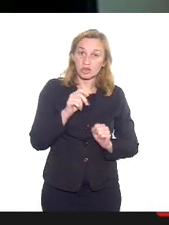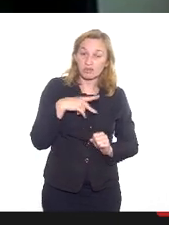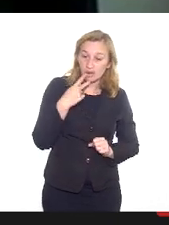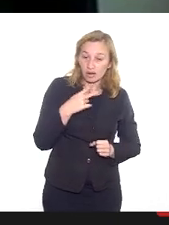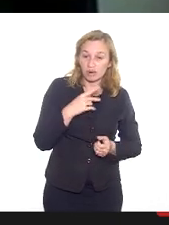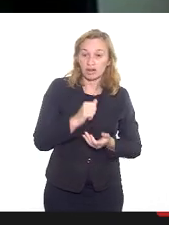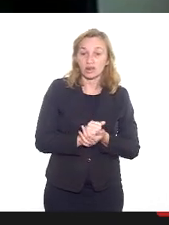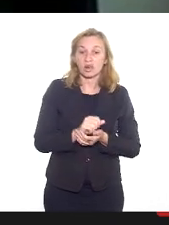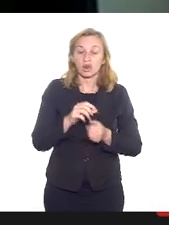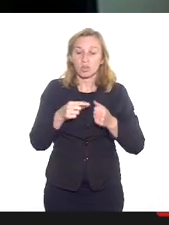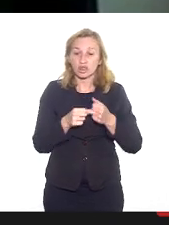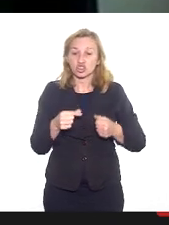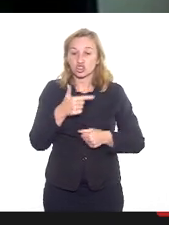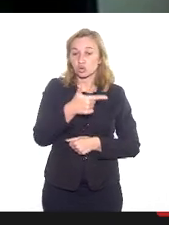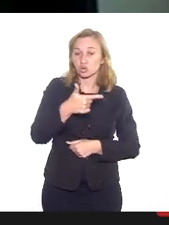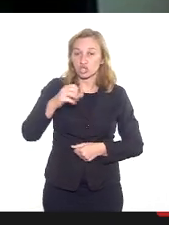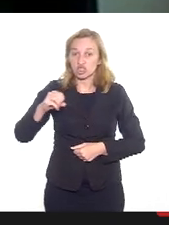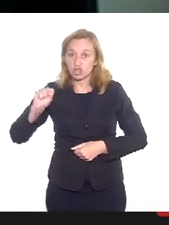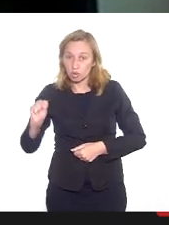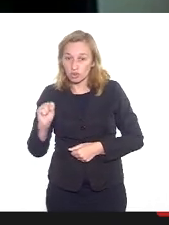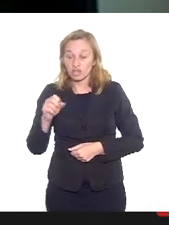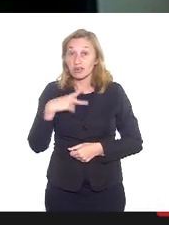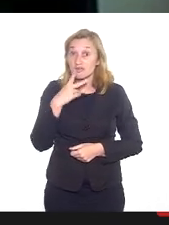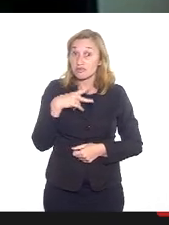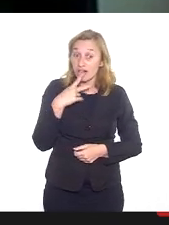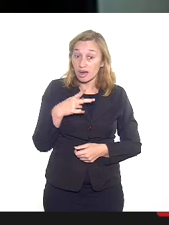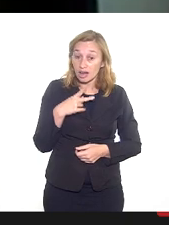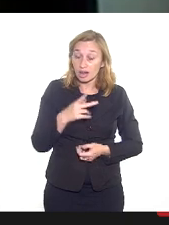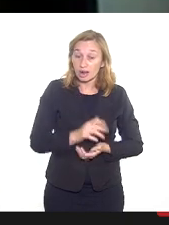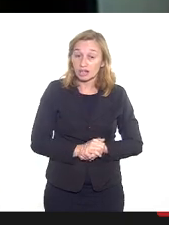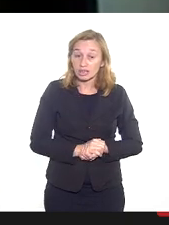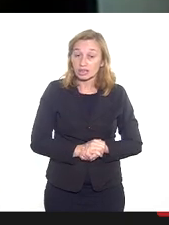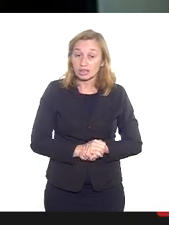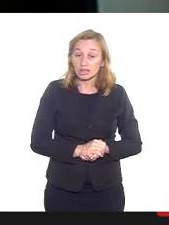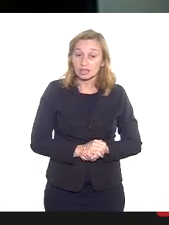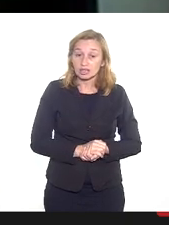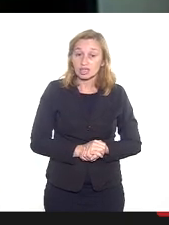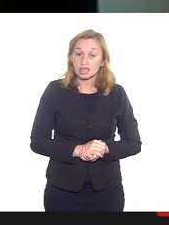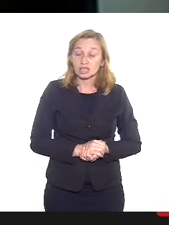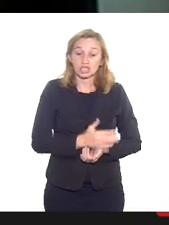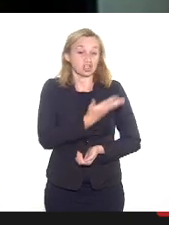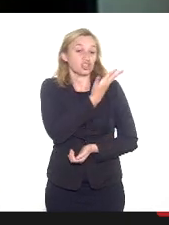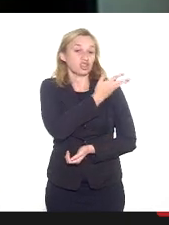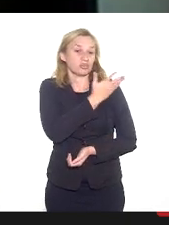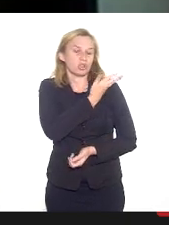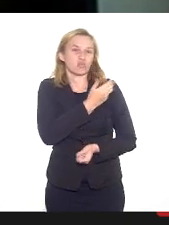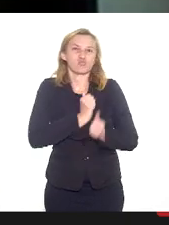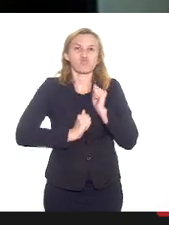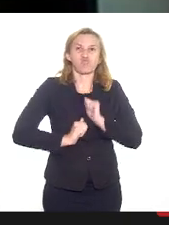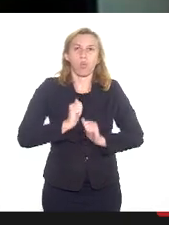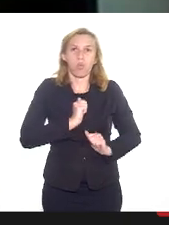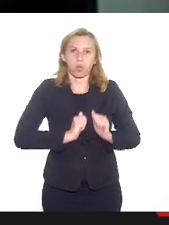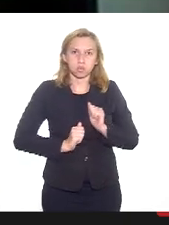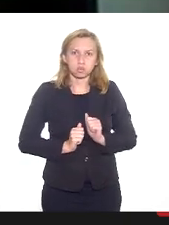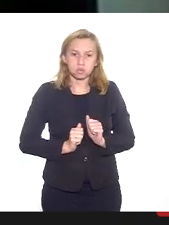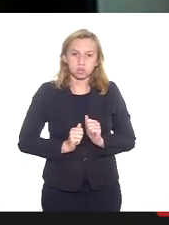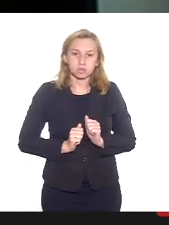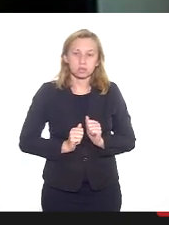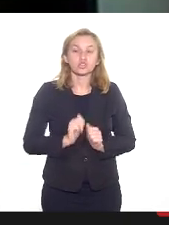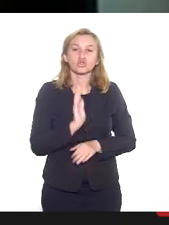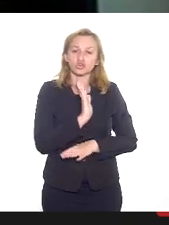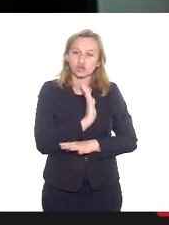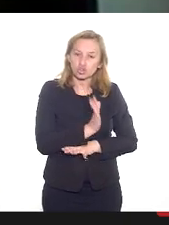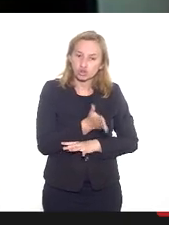que é o artigo 208 que fala da disseminação do ódio. Então, já